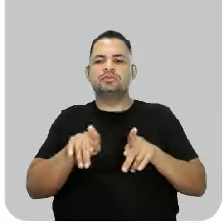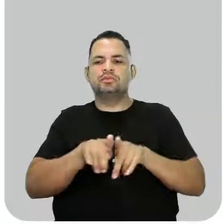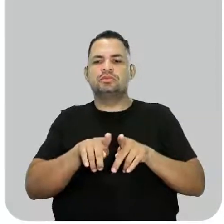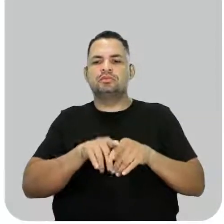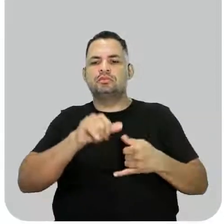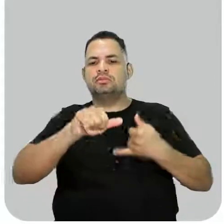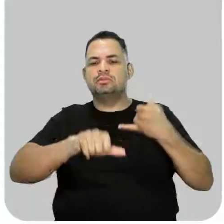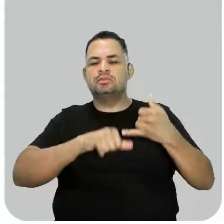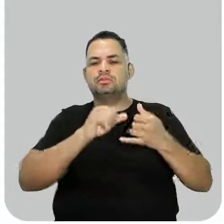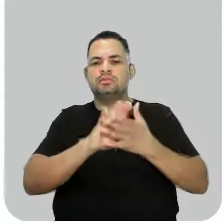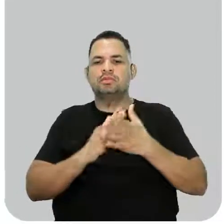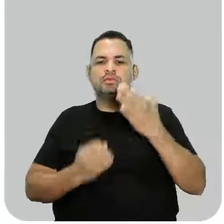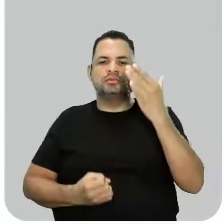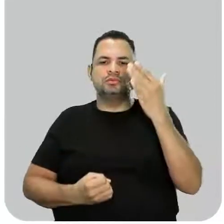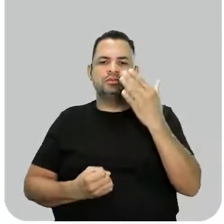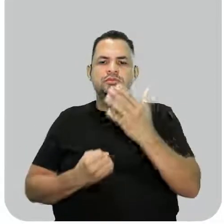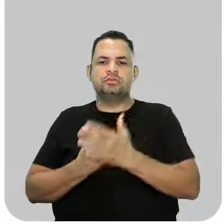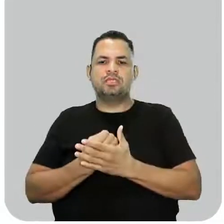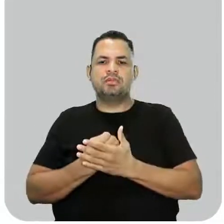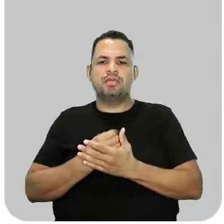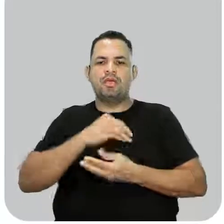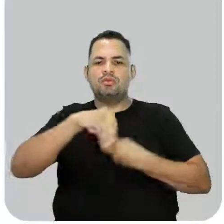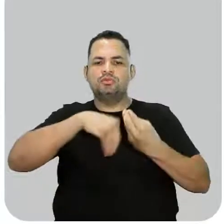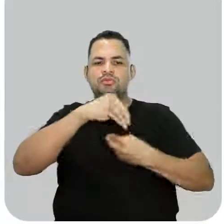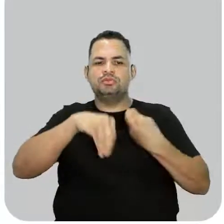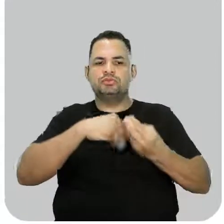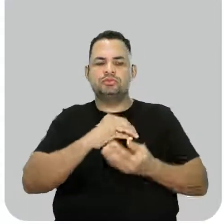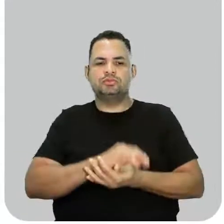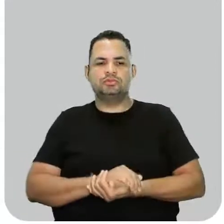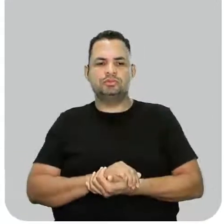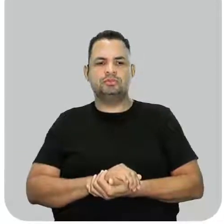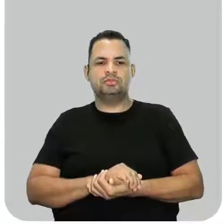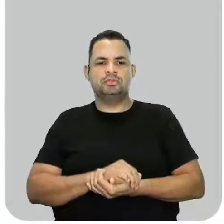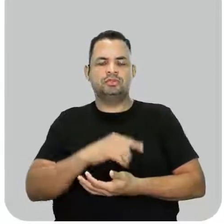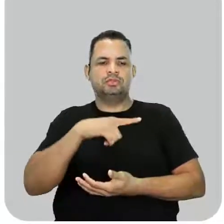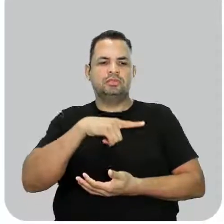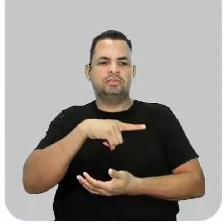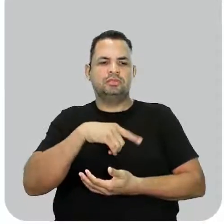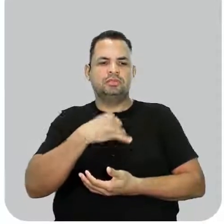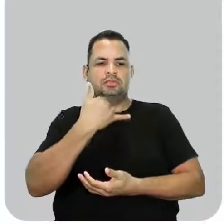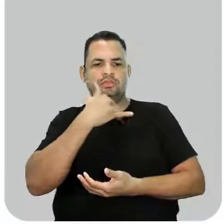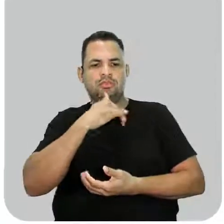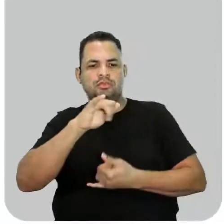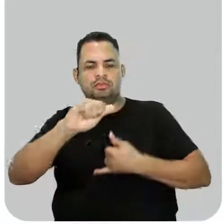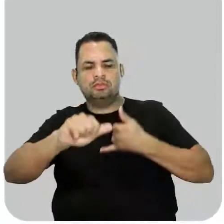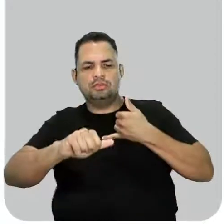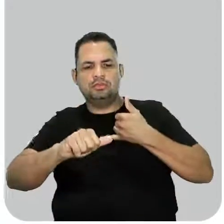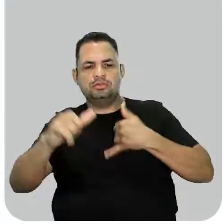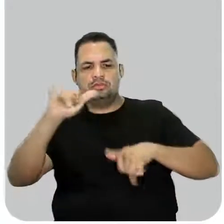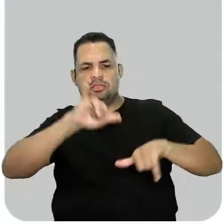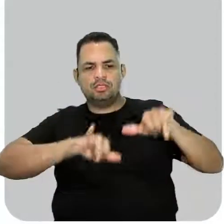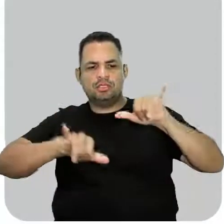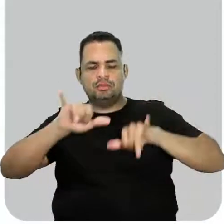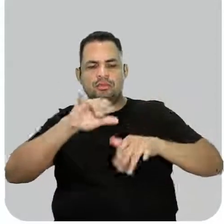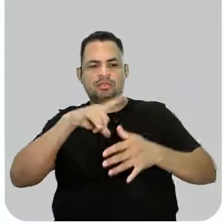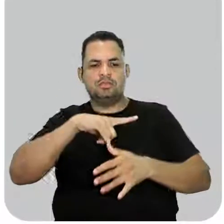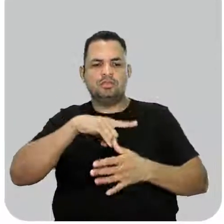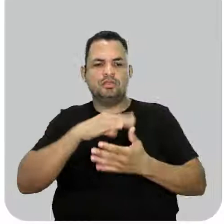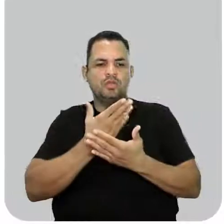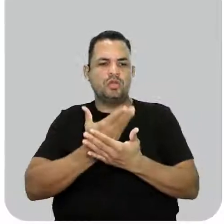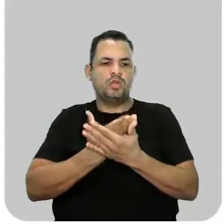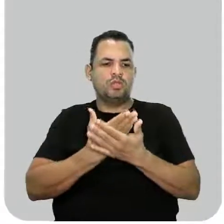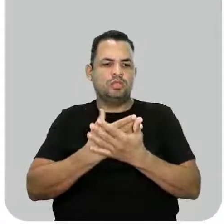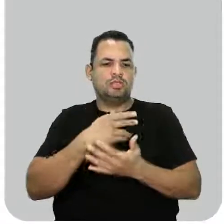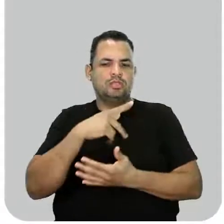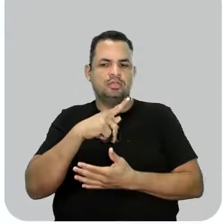reagindo e dando origem aos reagentes. Nós temos ainda também a eletroquímica, onde tem o estudo